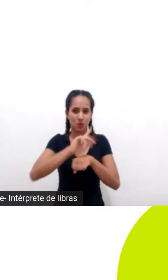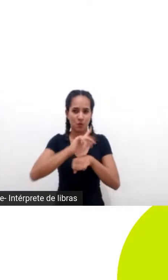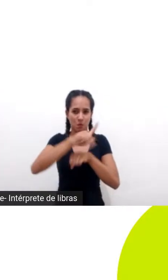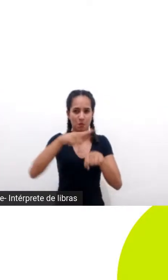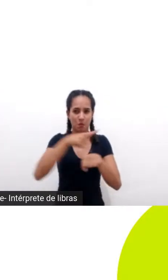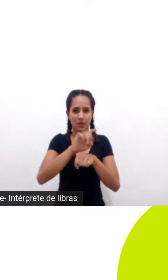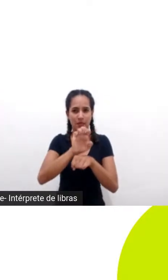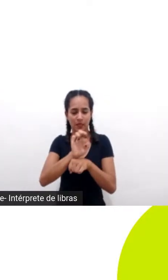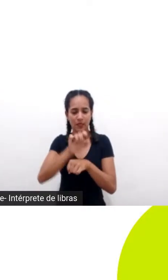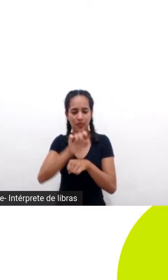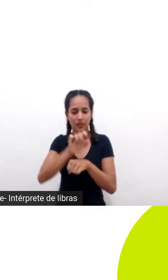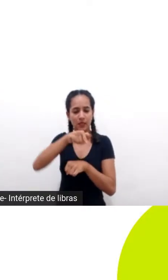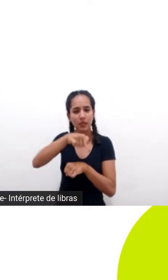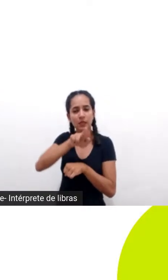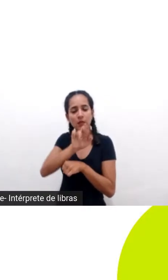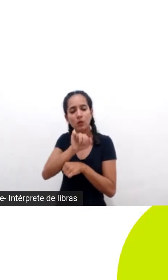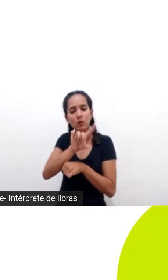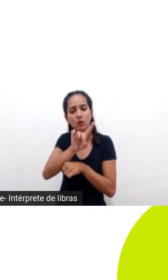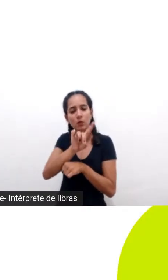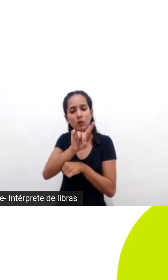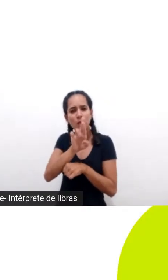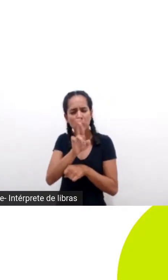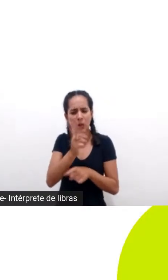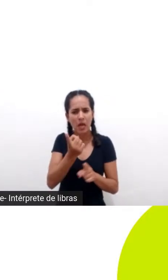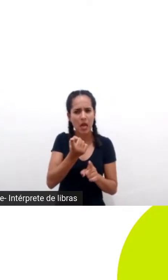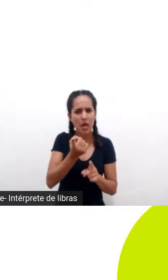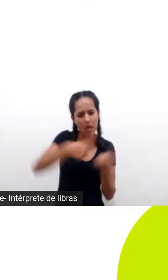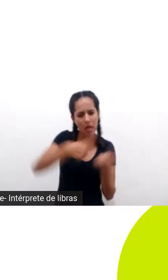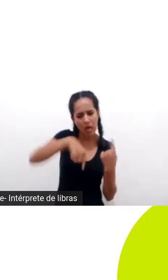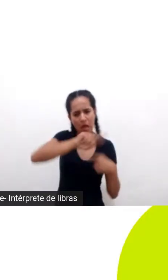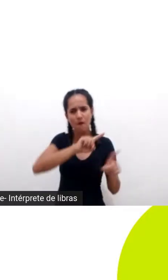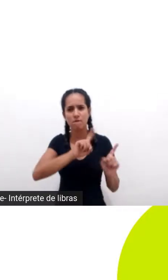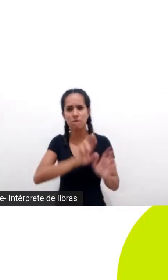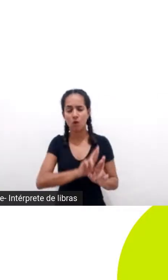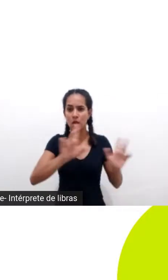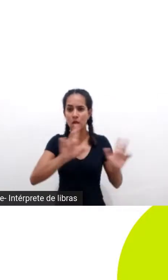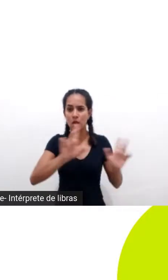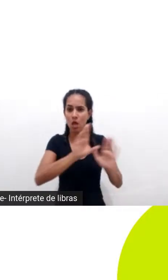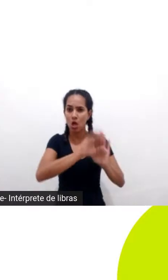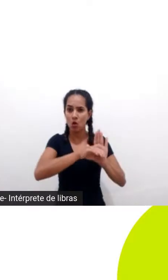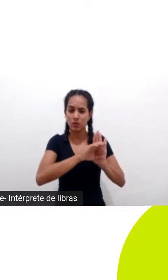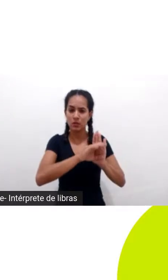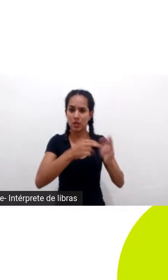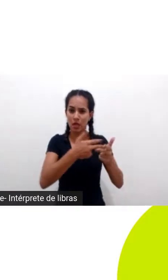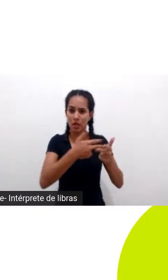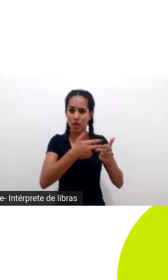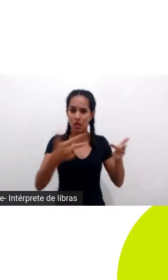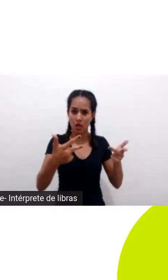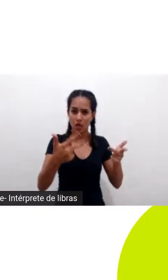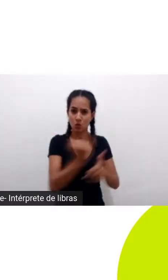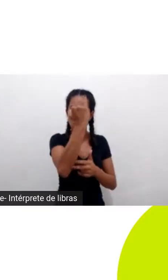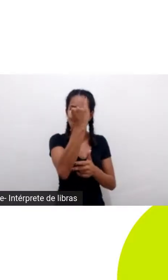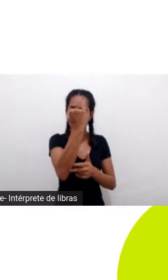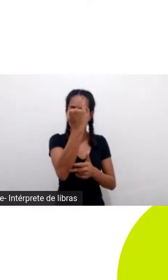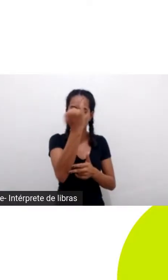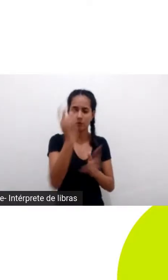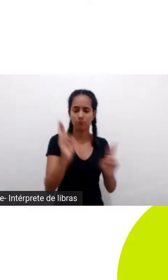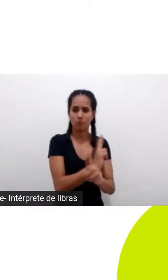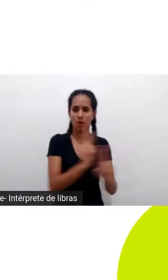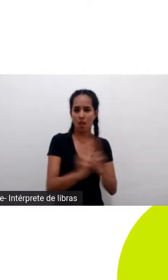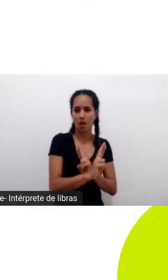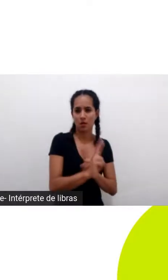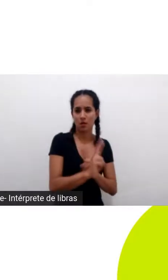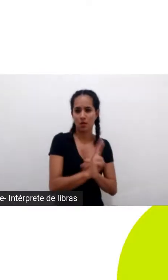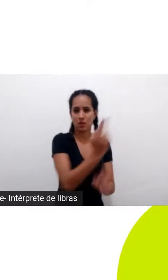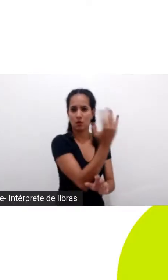muito revolucionária no sentido que ela inclui um conceito muito importante pra nossa relação com a natureza que é o conceito de bem viver